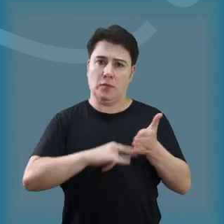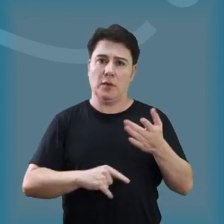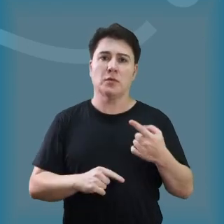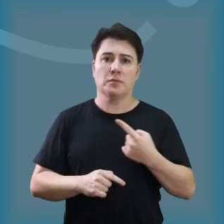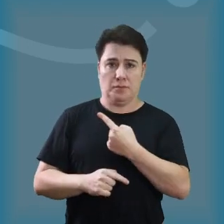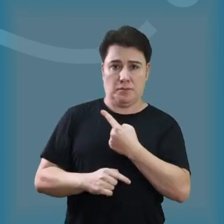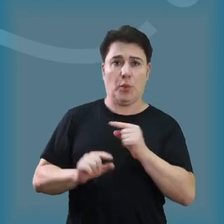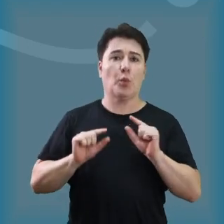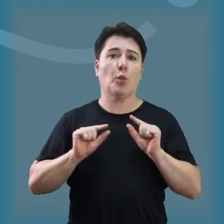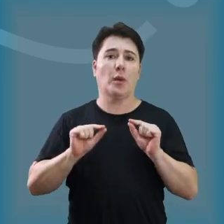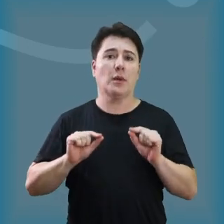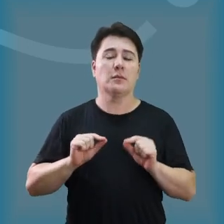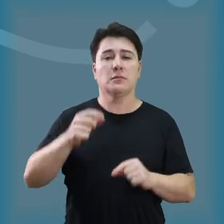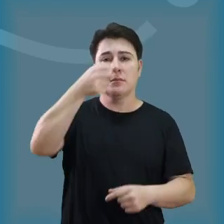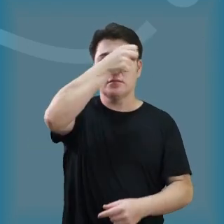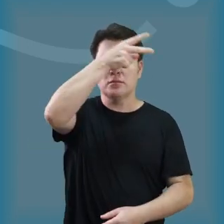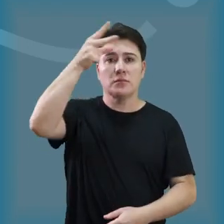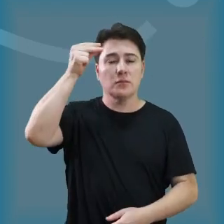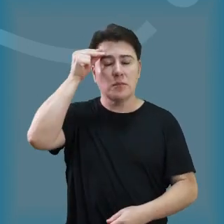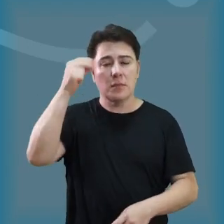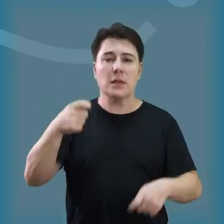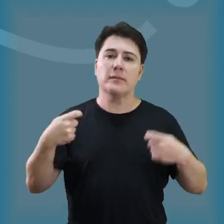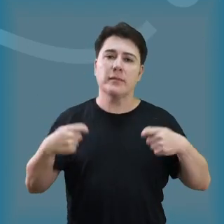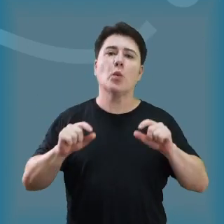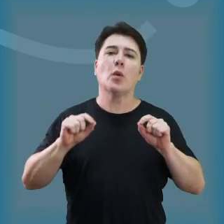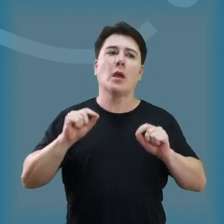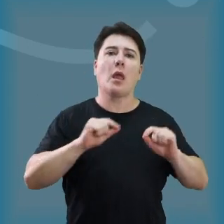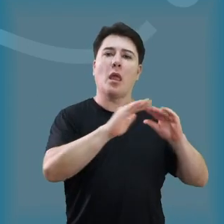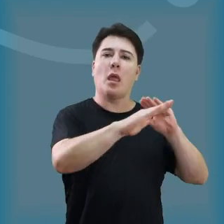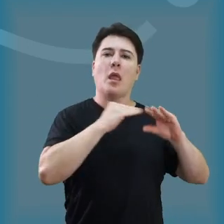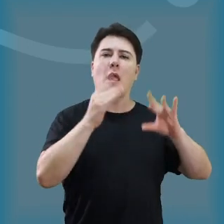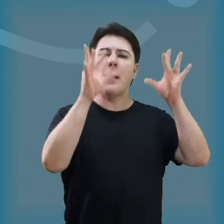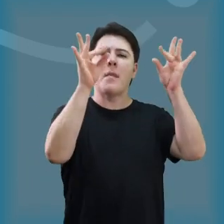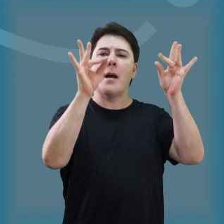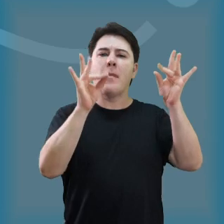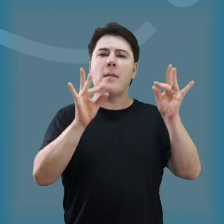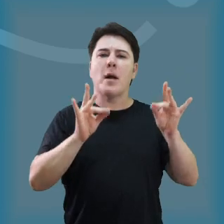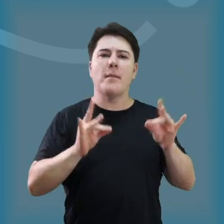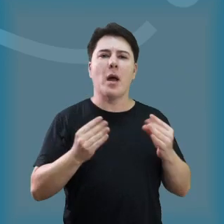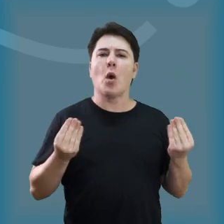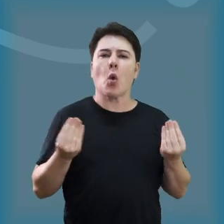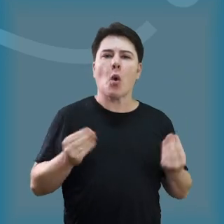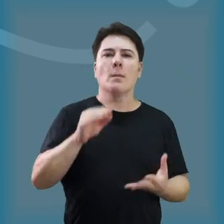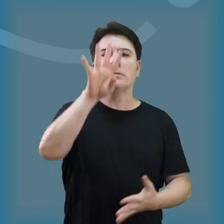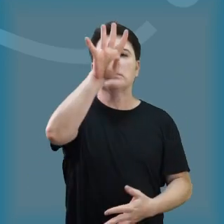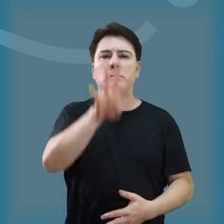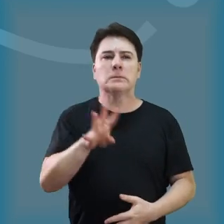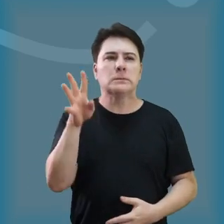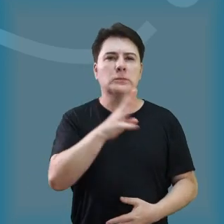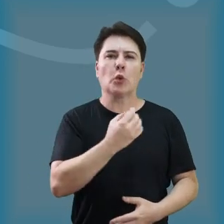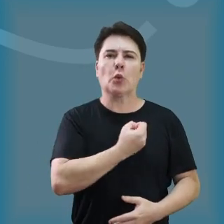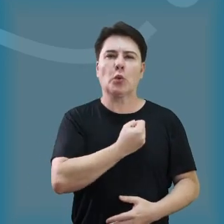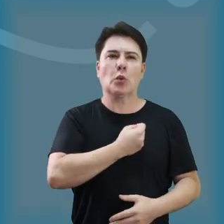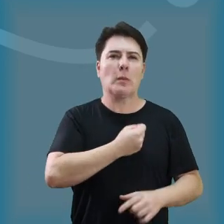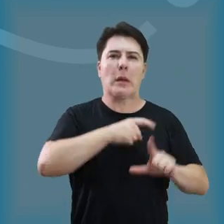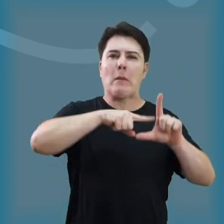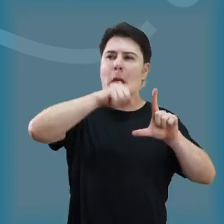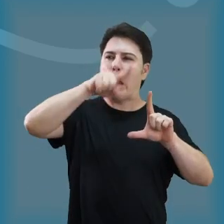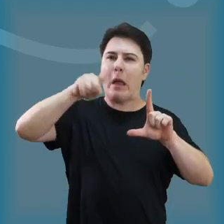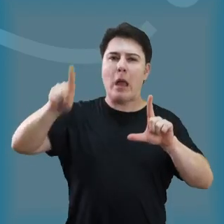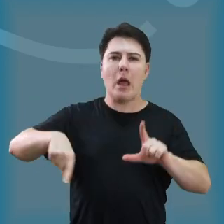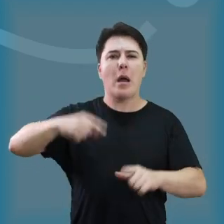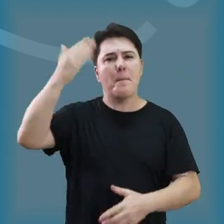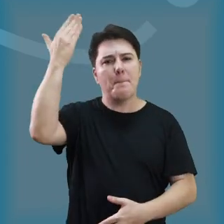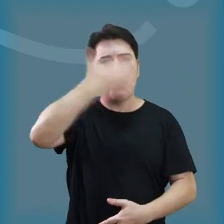e aqui está o pedido para a Prefeitura, que nos colocasse detalhadamente todo esse projeto, com planilhas, com